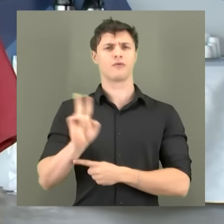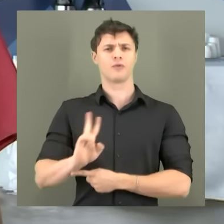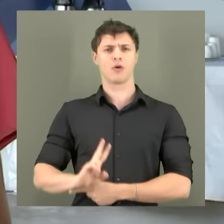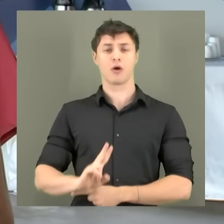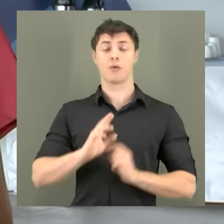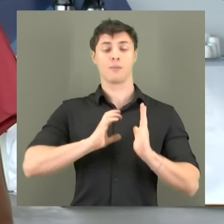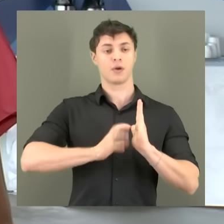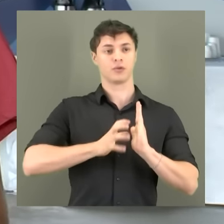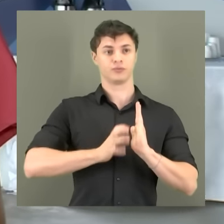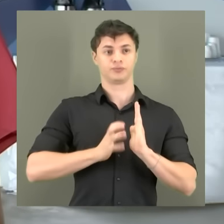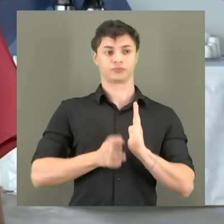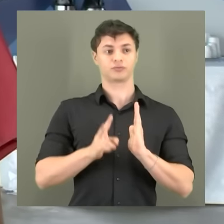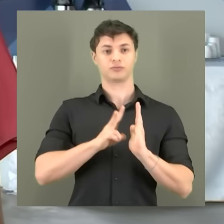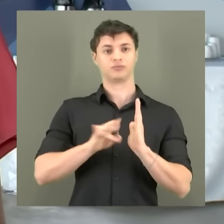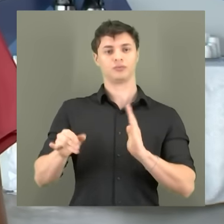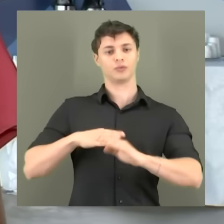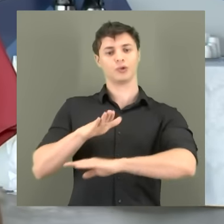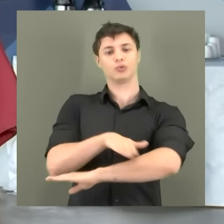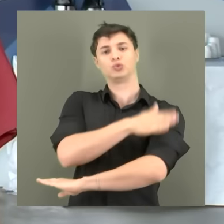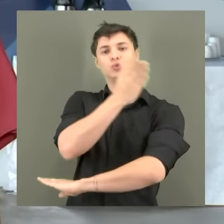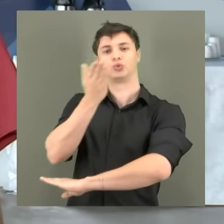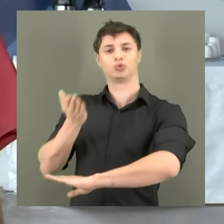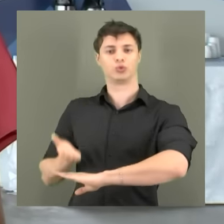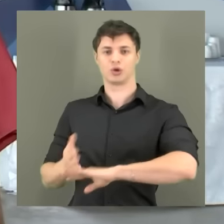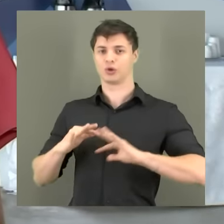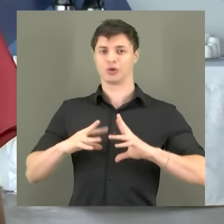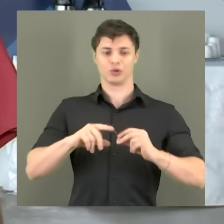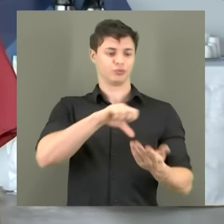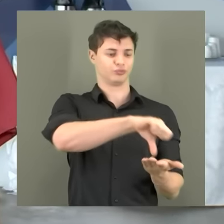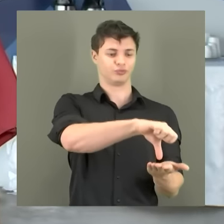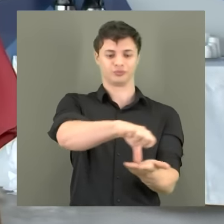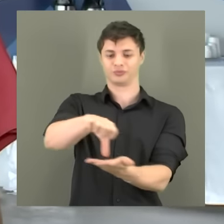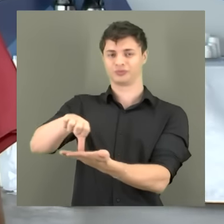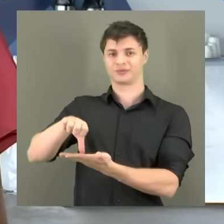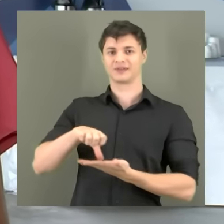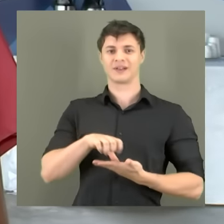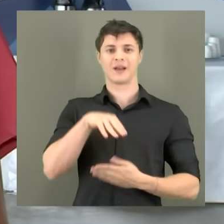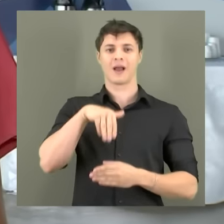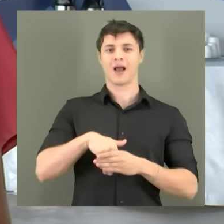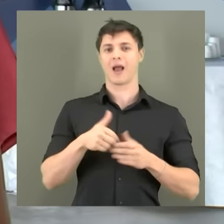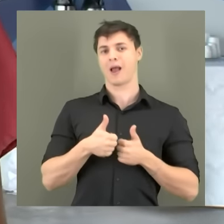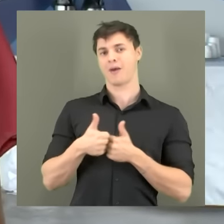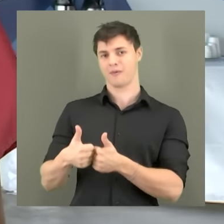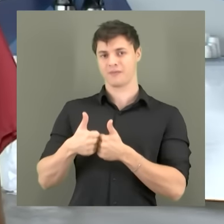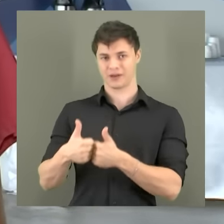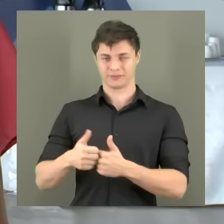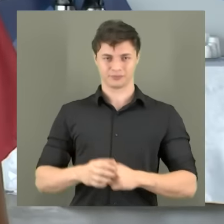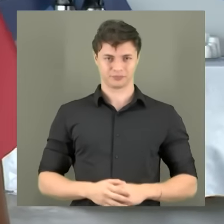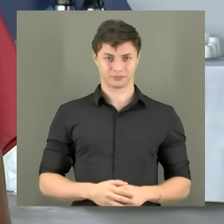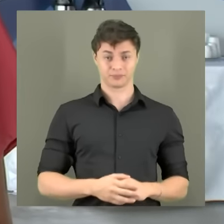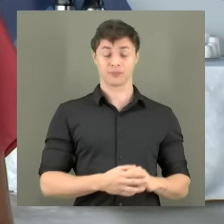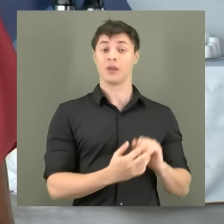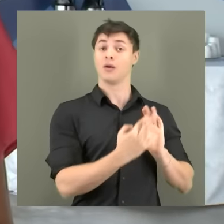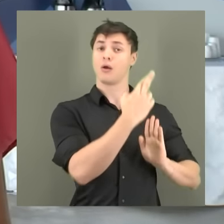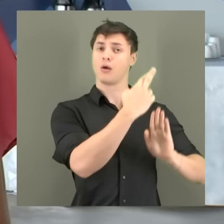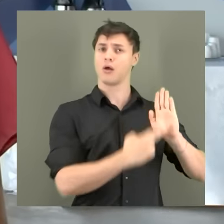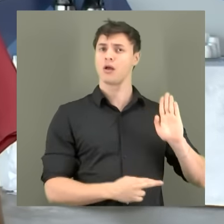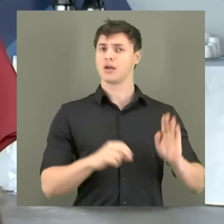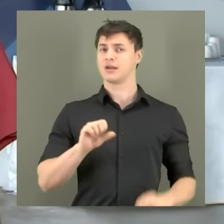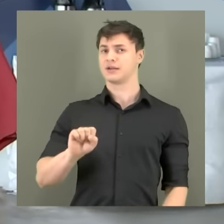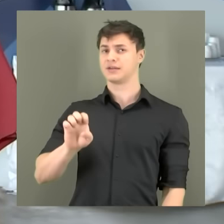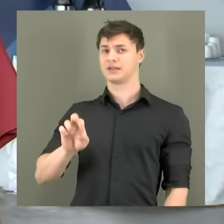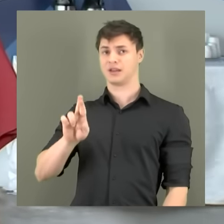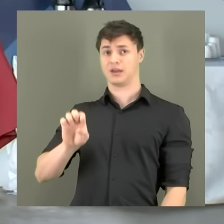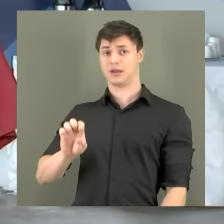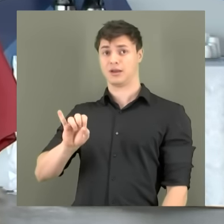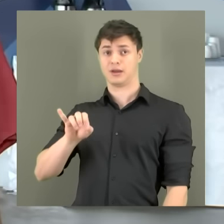políticos que vão passar o dia em todas as sessões eleitorais acompanhando este processo. Esse relatório da chamada zerésima que